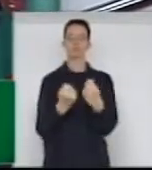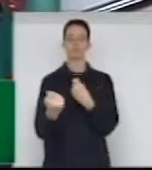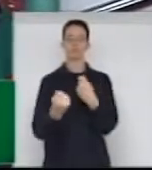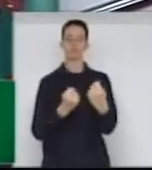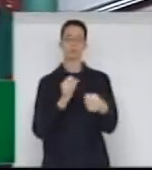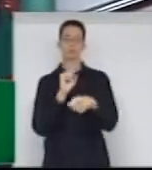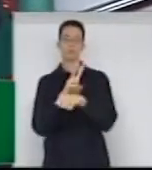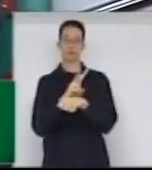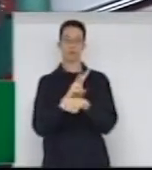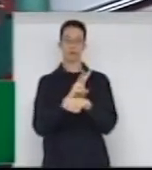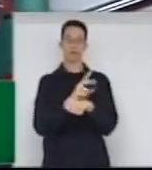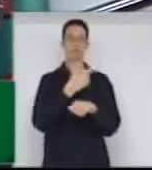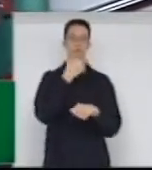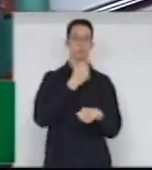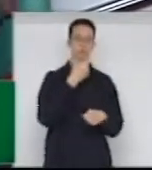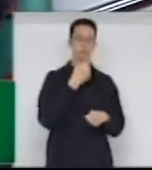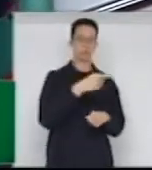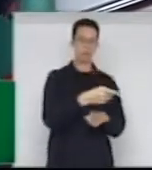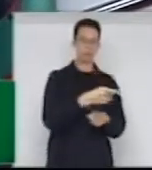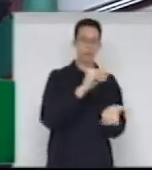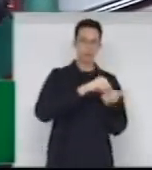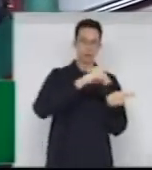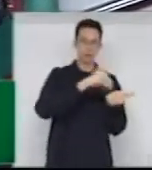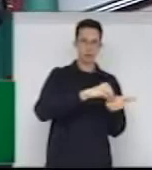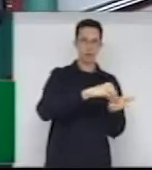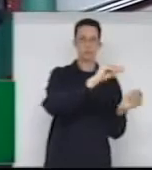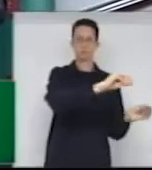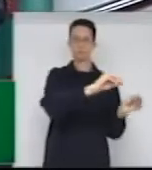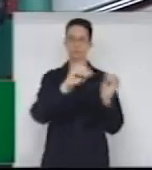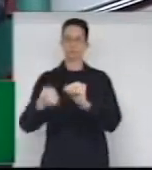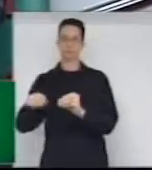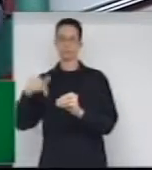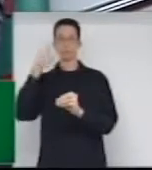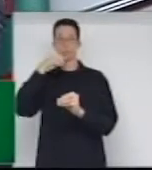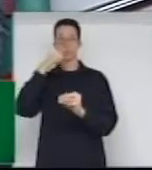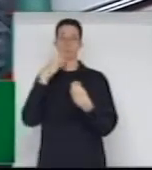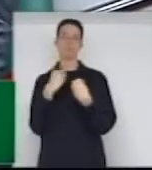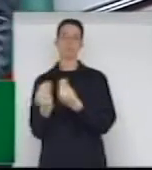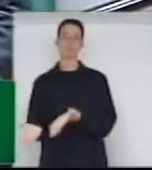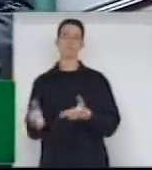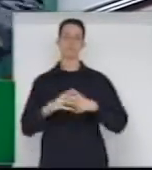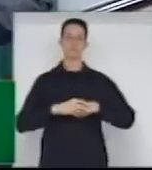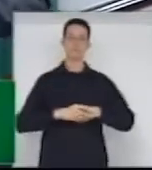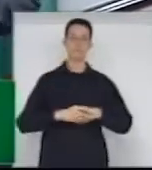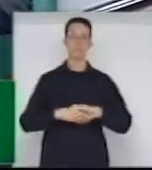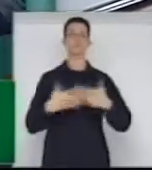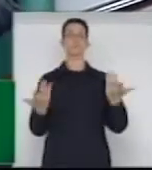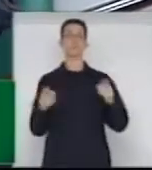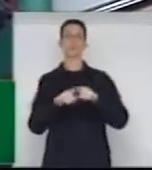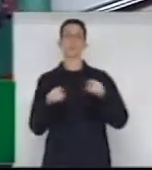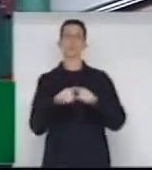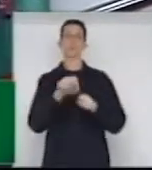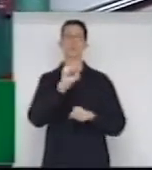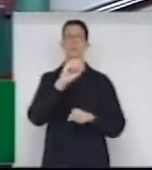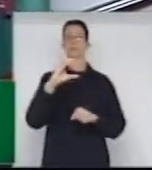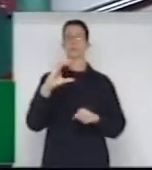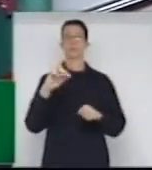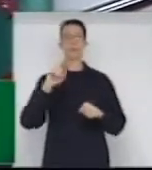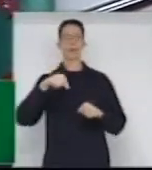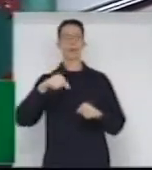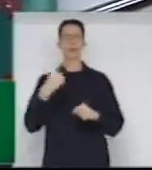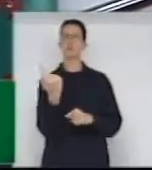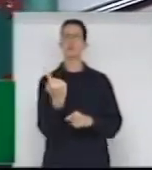preenchidas pelo sexo masculino para o sexo feminino. Além disso, Santa Catarina é o